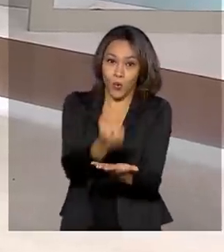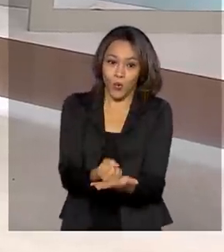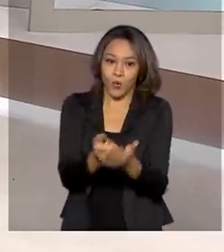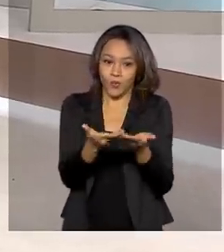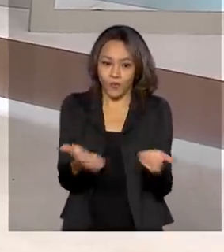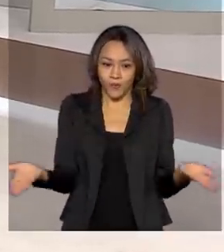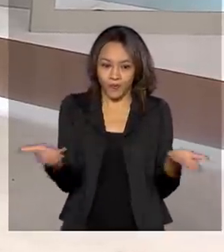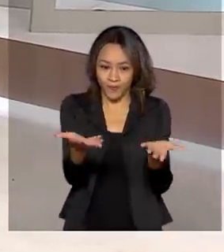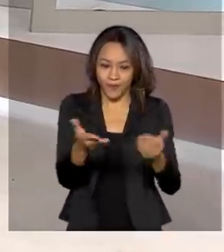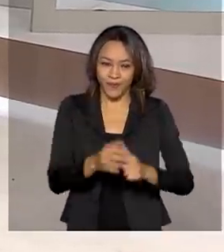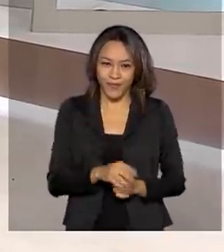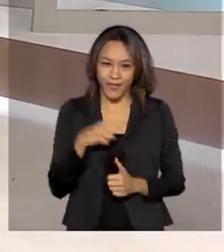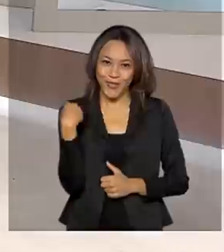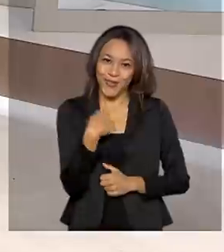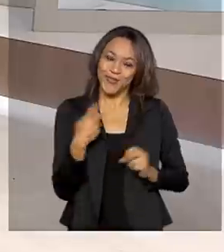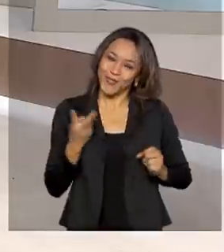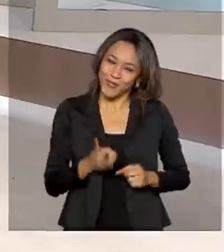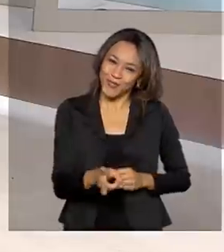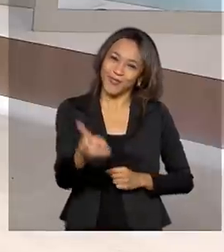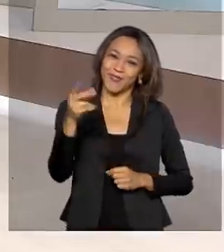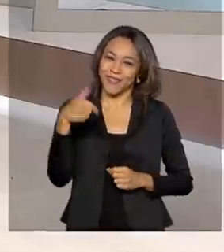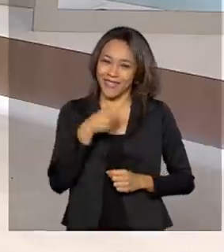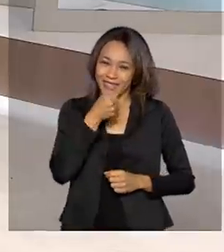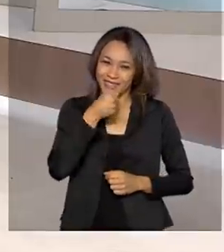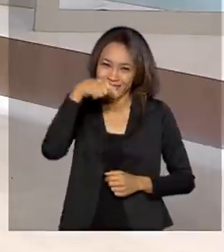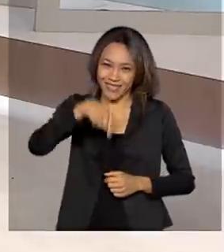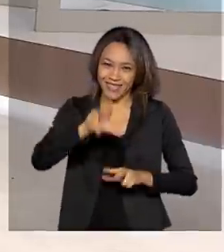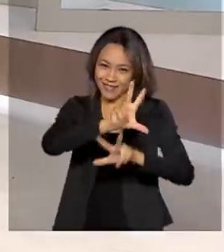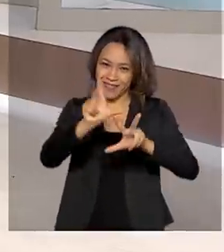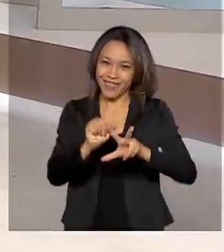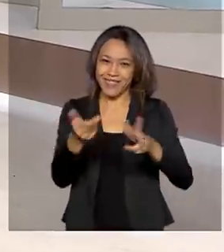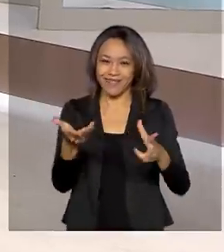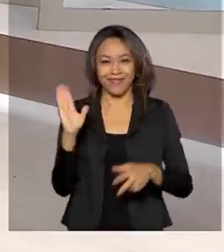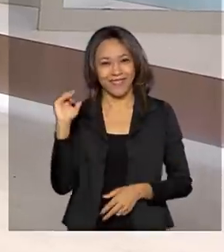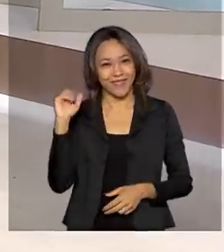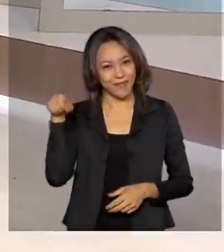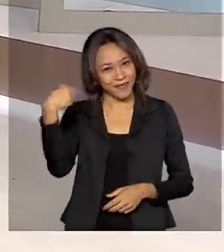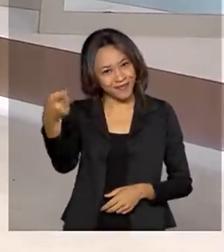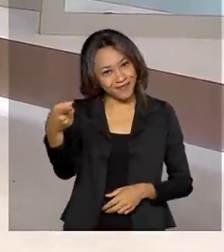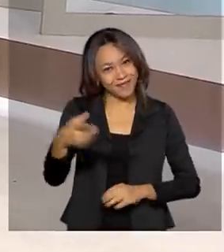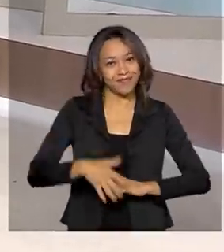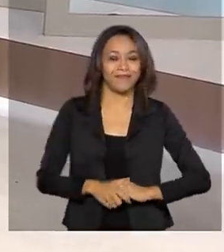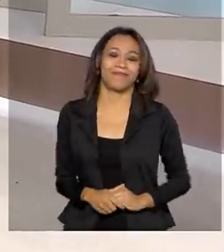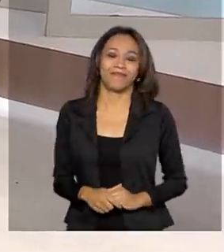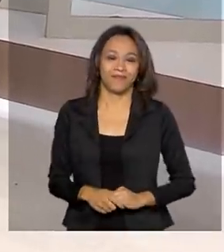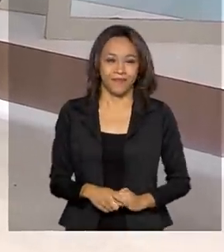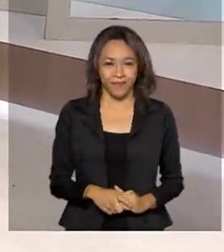Brasil Play. E o Brasil continua em pauta aqui na TV Brasil. Até o próximo programa.